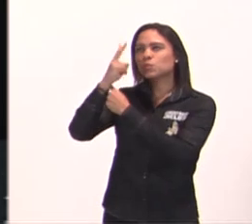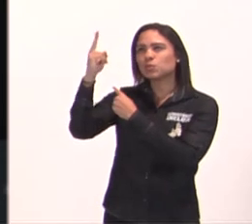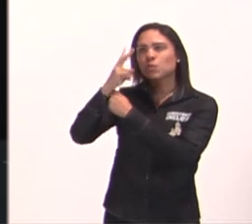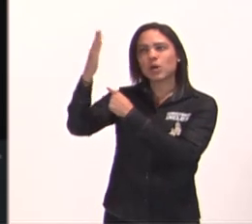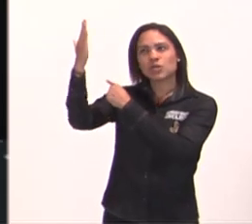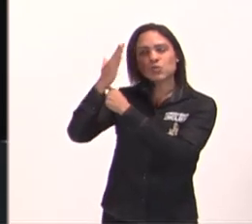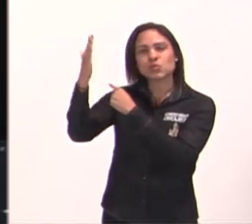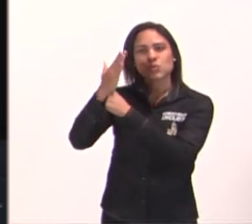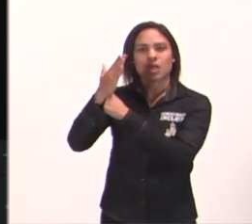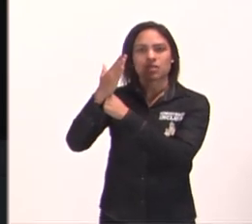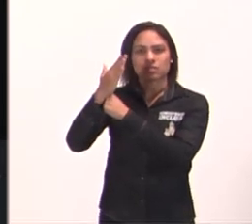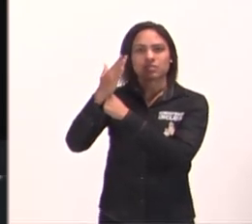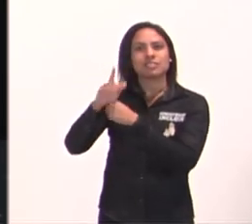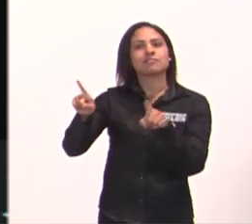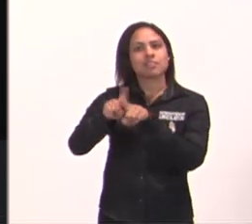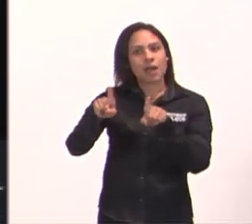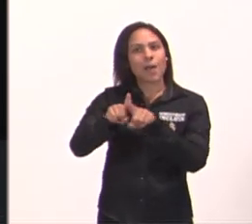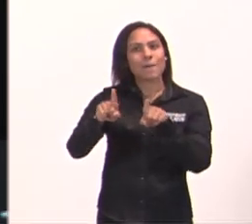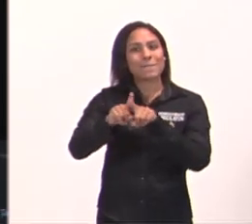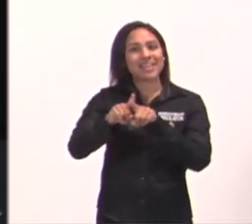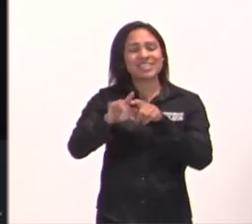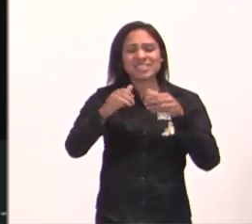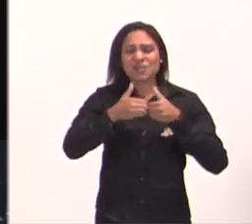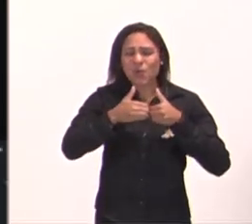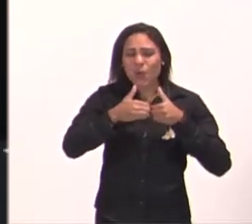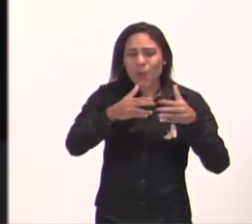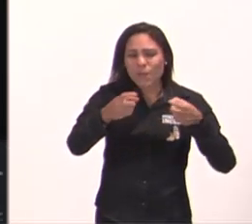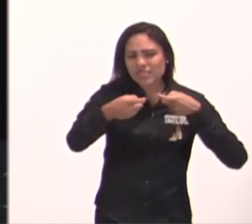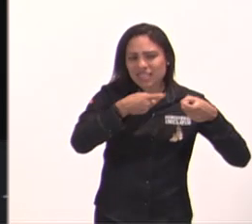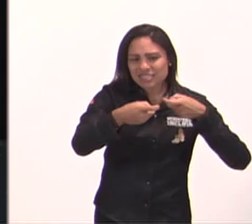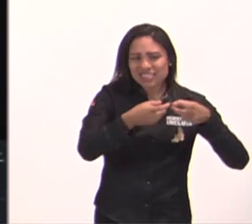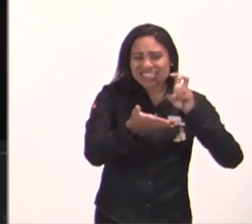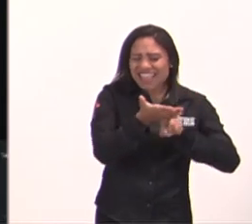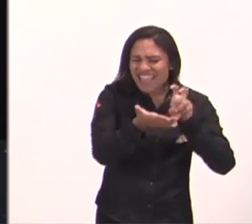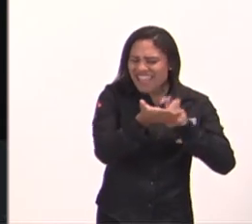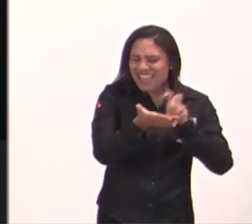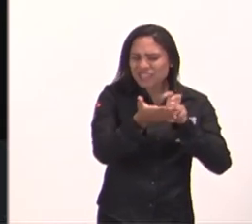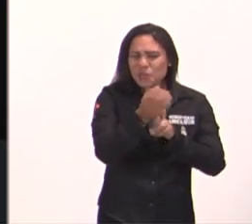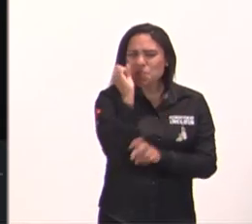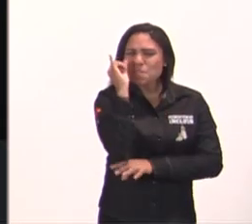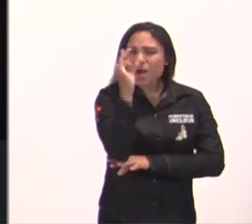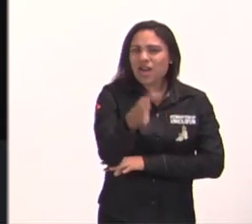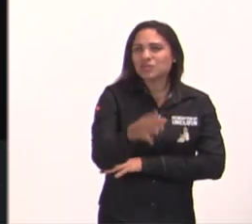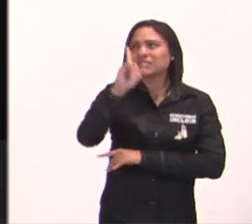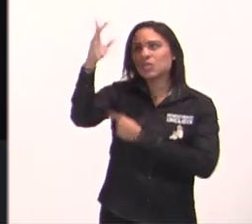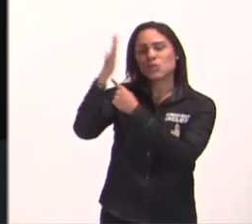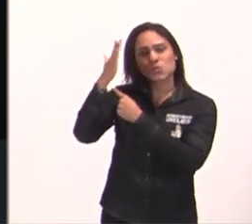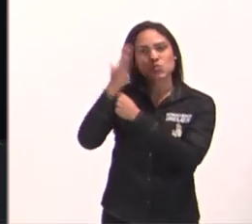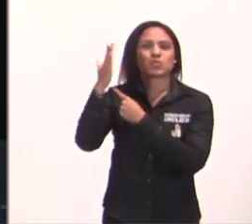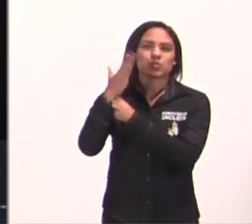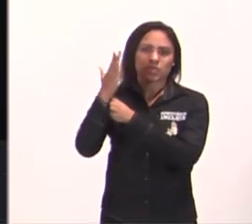ainda que seja no último segundo, antes da batalha começar, aos 45 do segundo tempo, Deus me